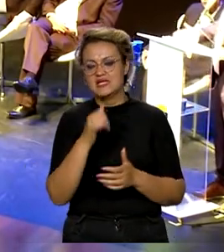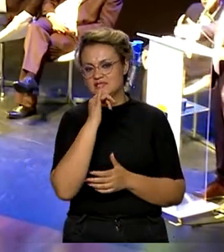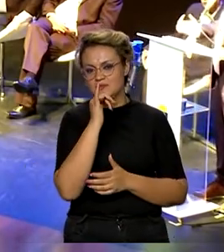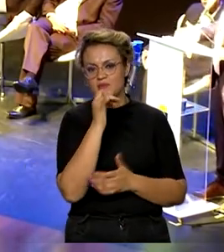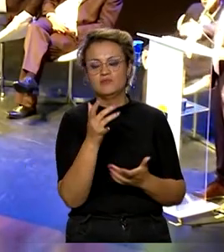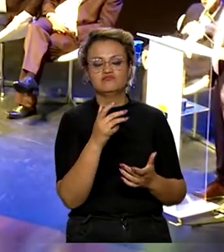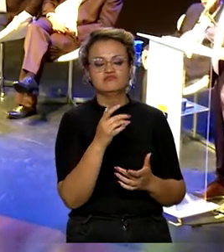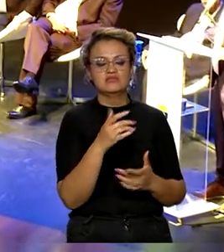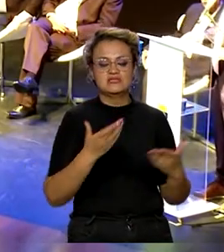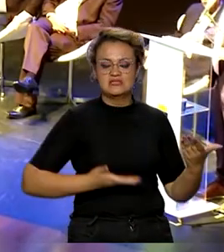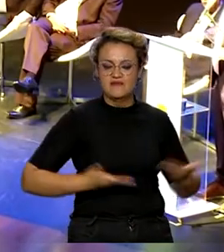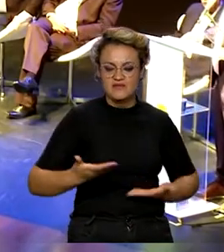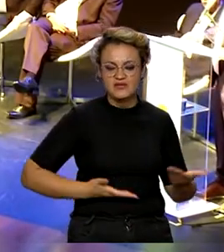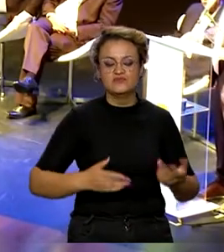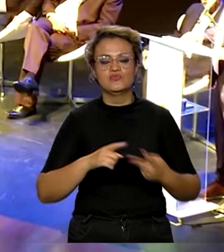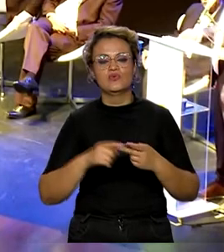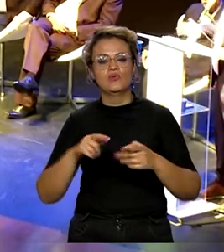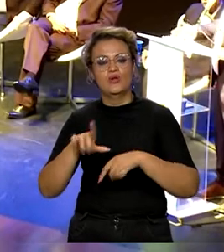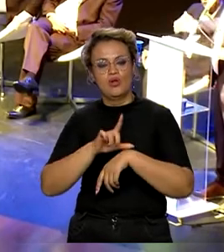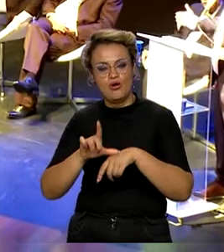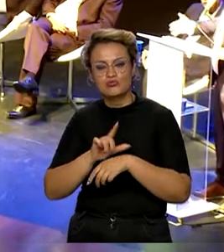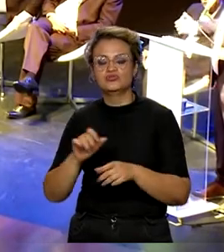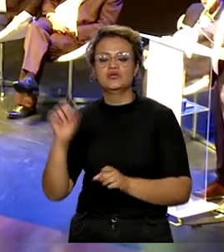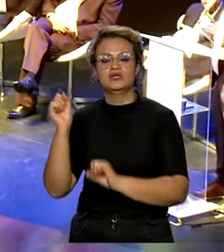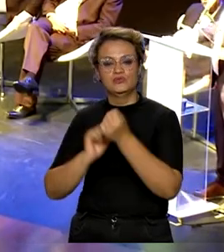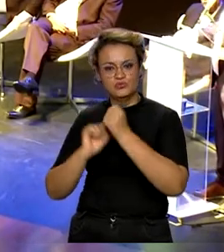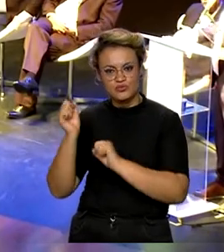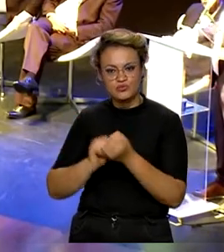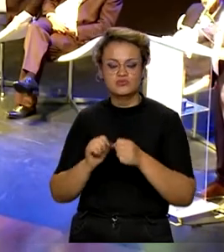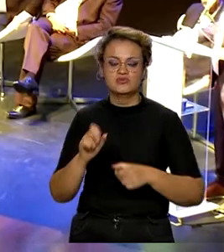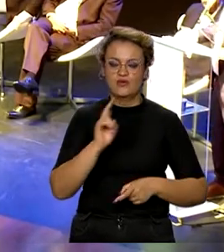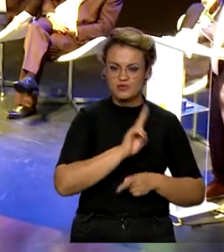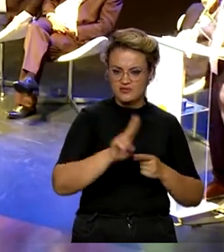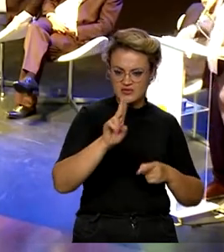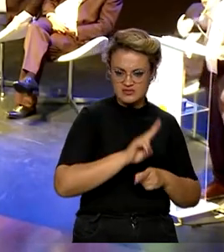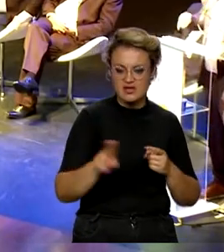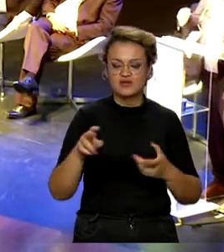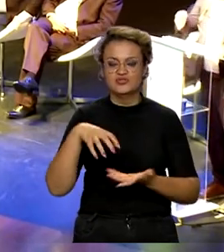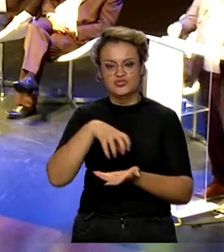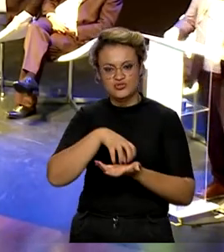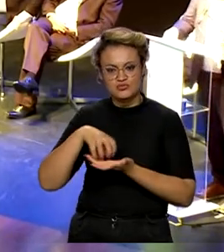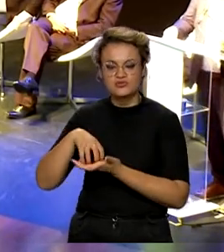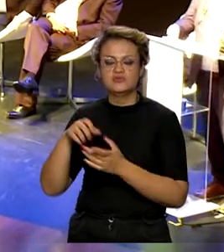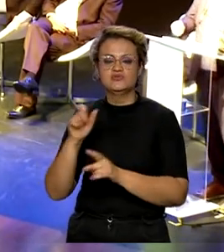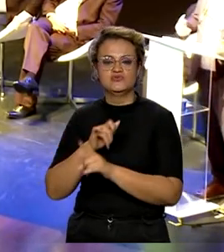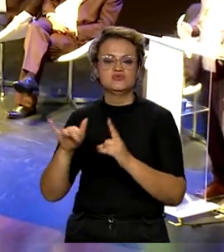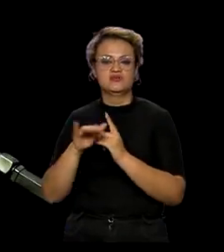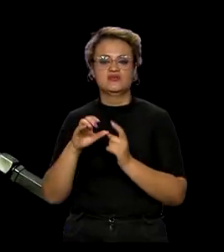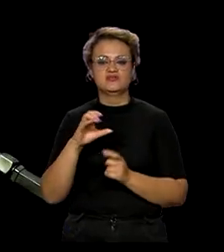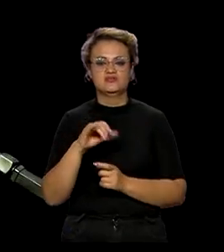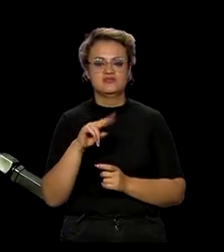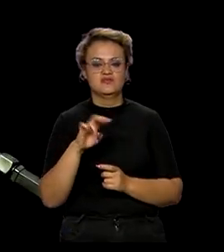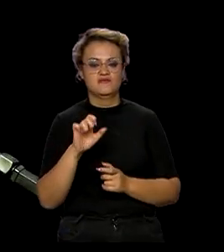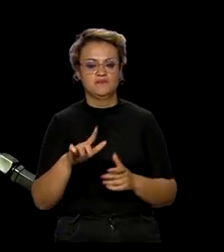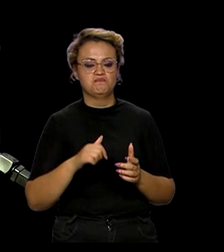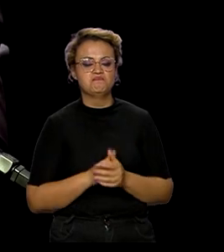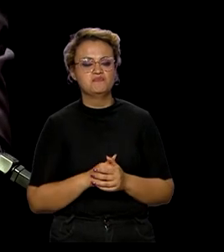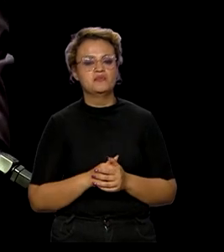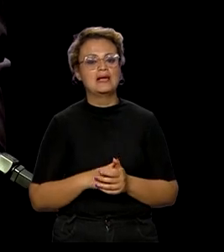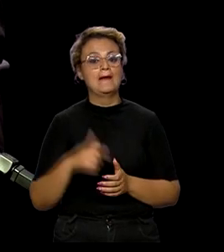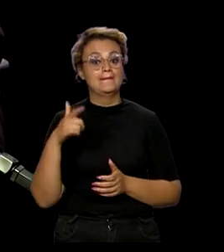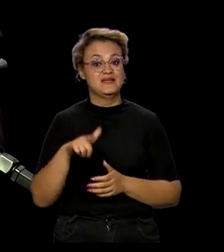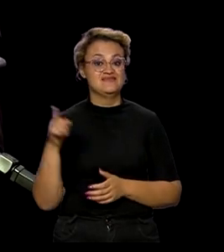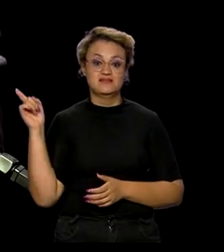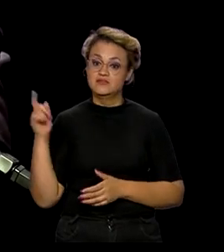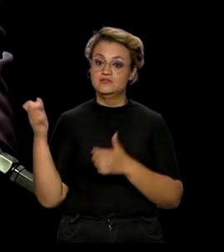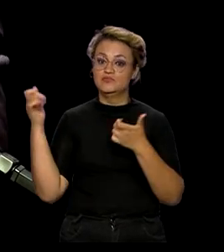exemplo, serviços, comércio, indústria, universidades, entidades e sociedade civil. No encontro, Alckmin